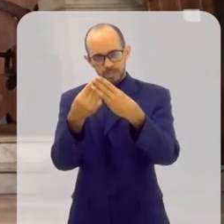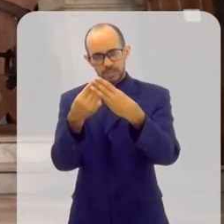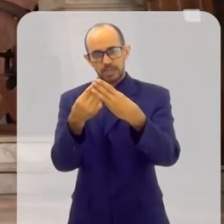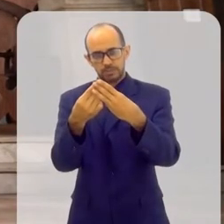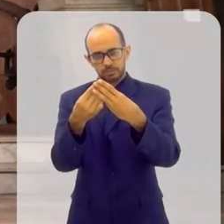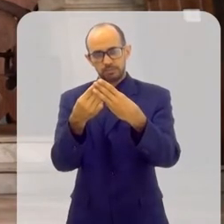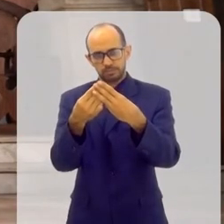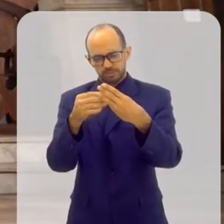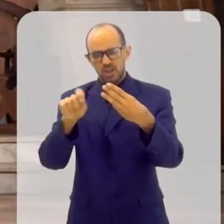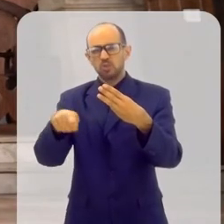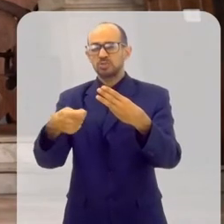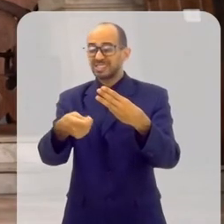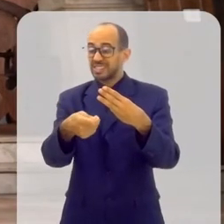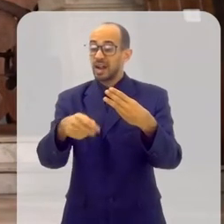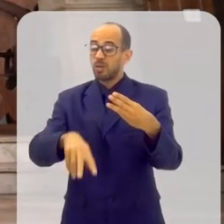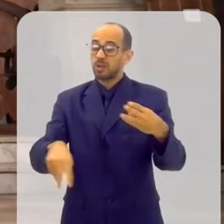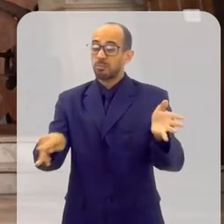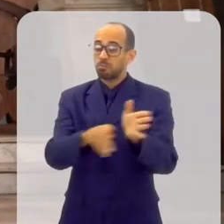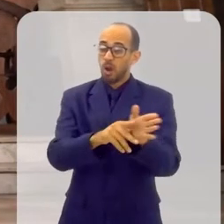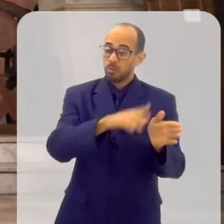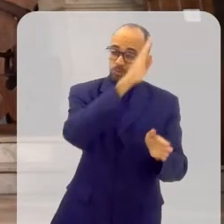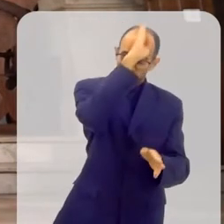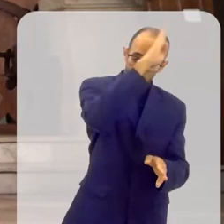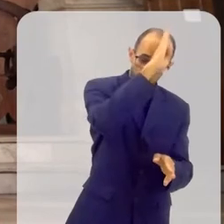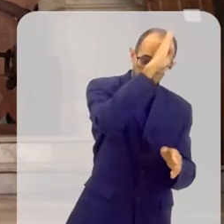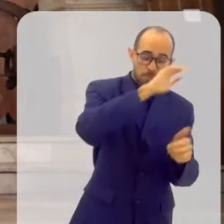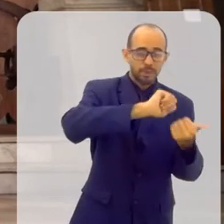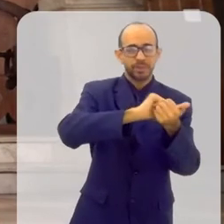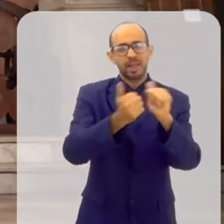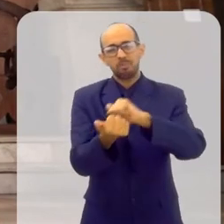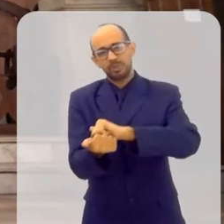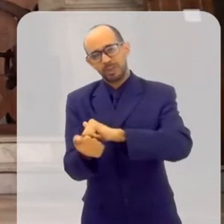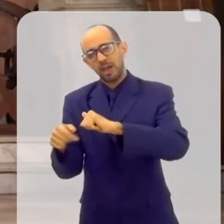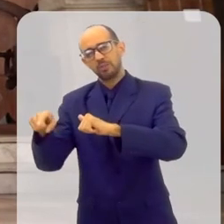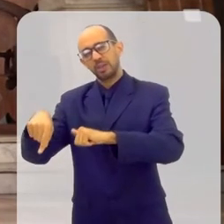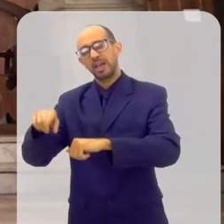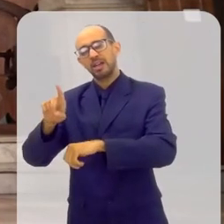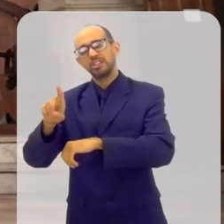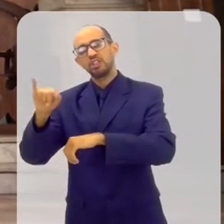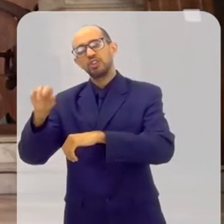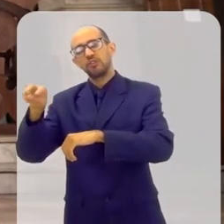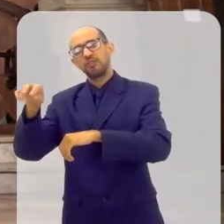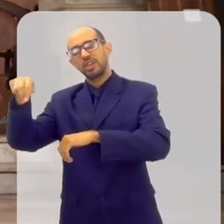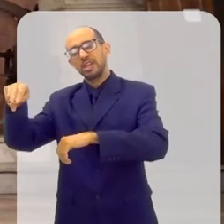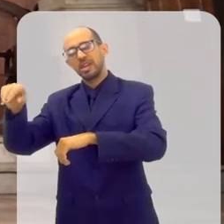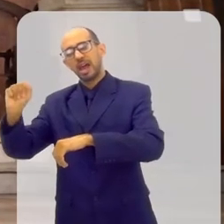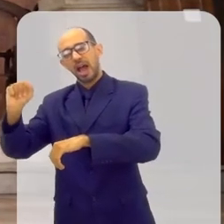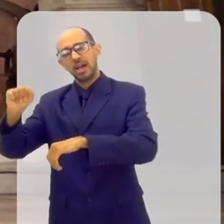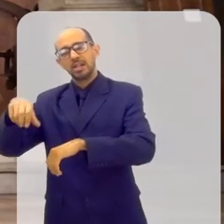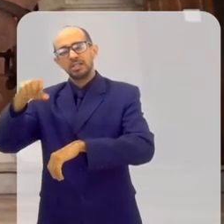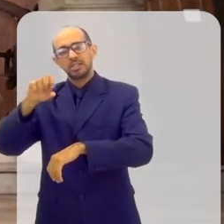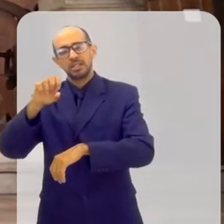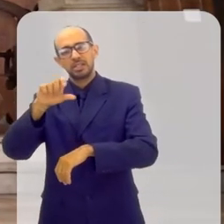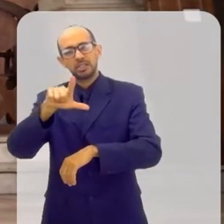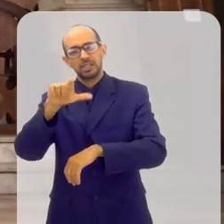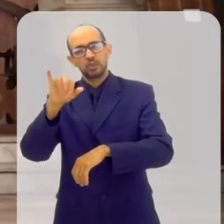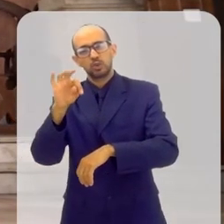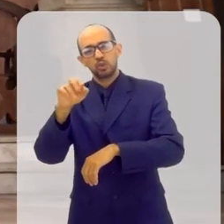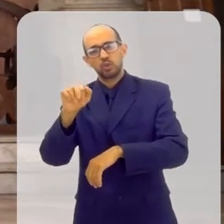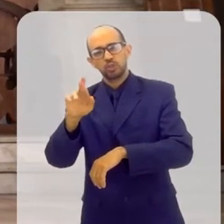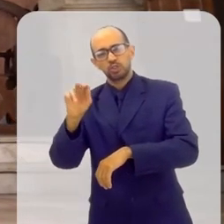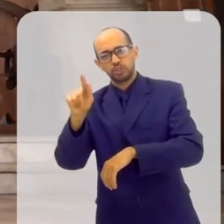missa, e nós chamamos de divina liturgia, em que o pão e o vinho são